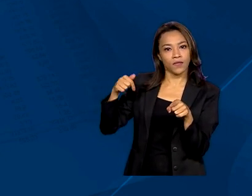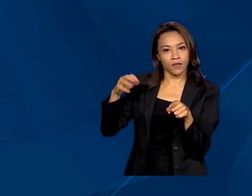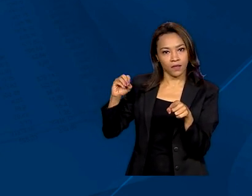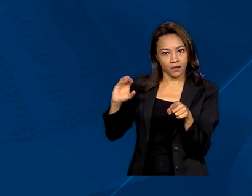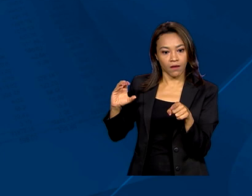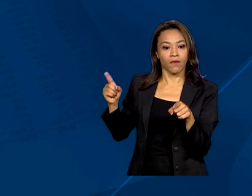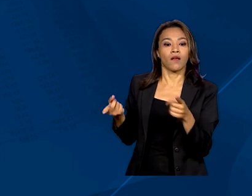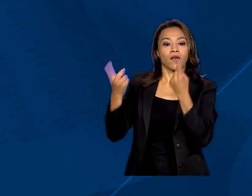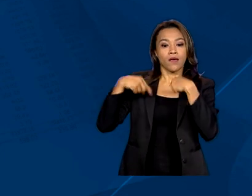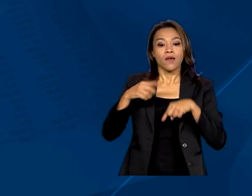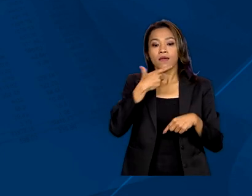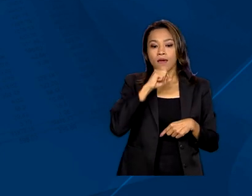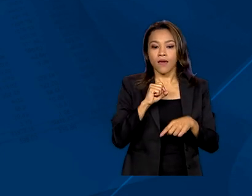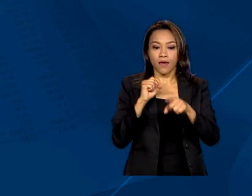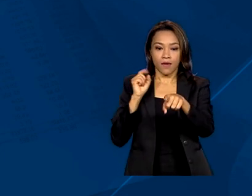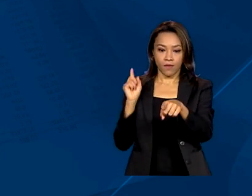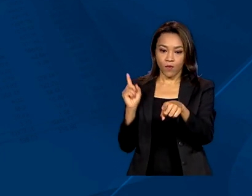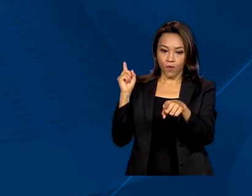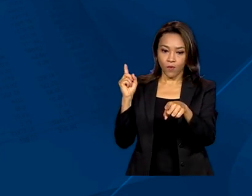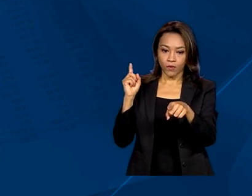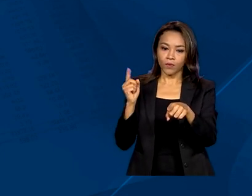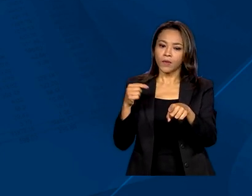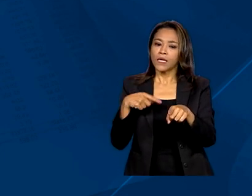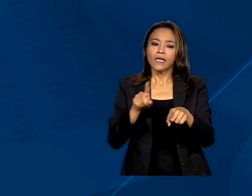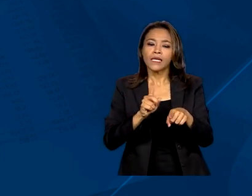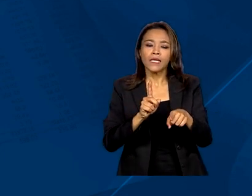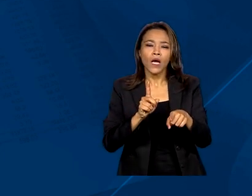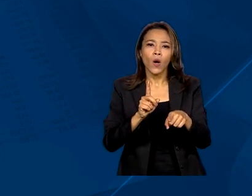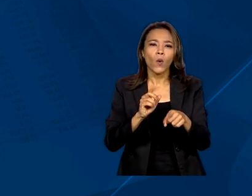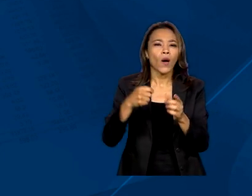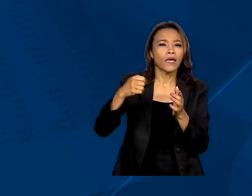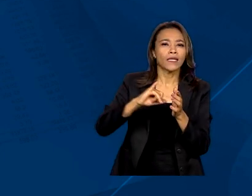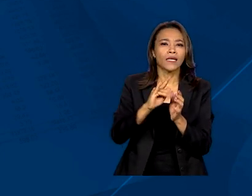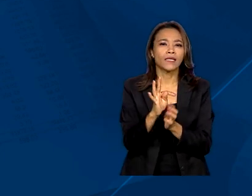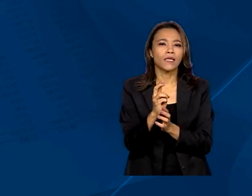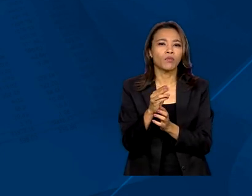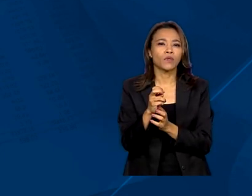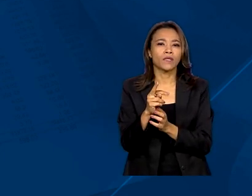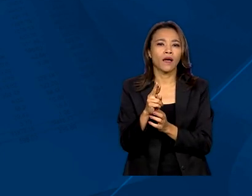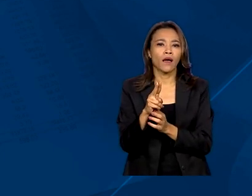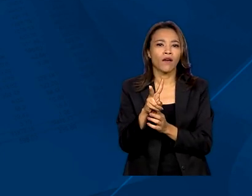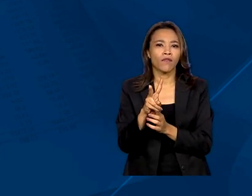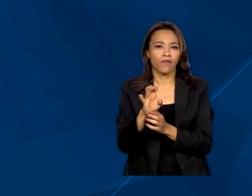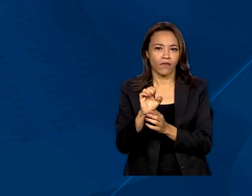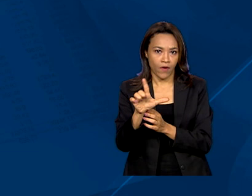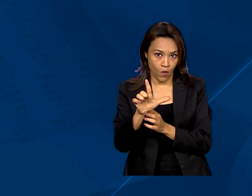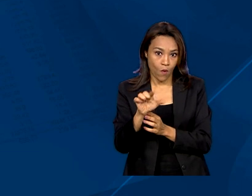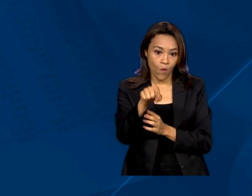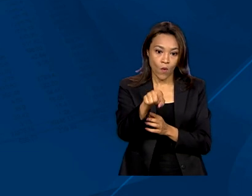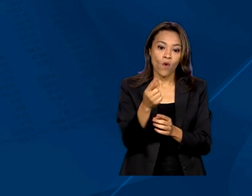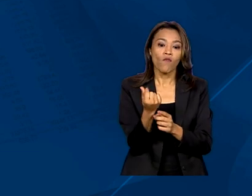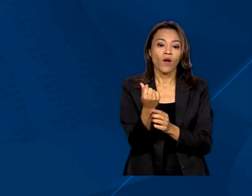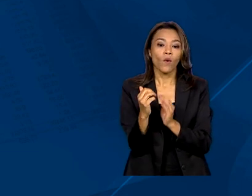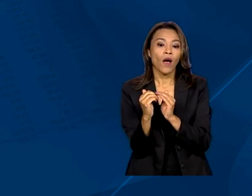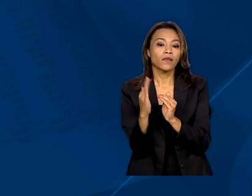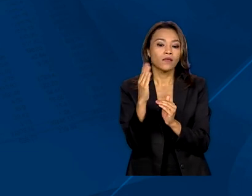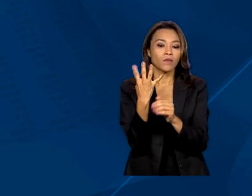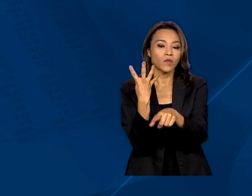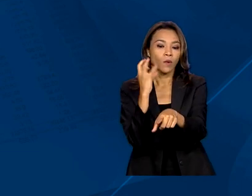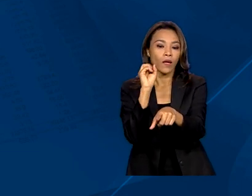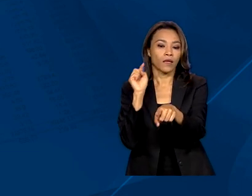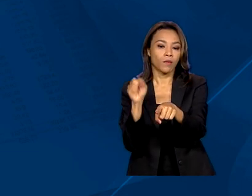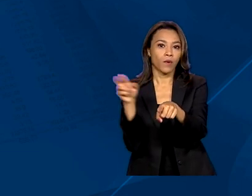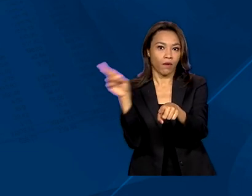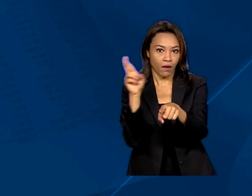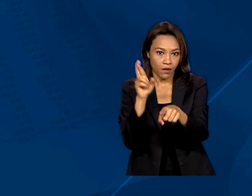recebeu rendimento isento, não tributável ou tributado exclusivamente na fonte, no valor acima de R$ 40.000,00.